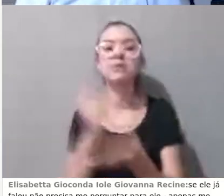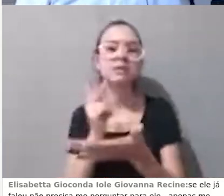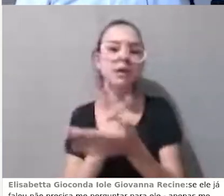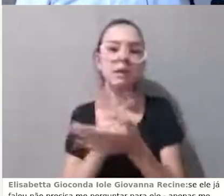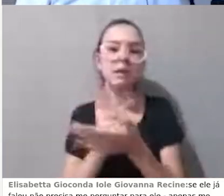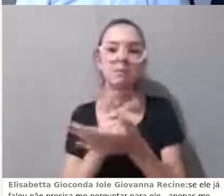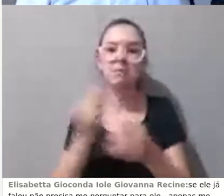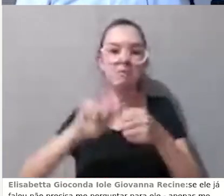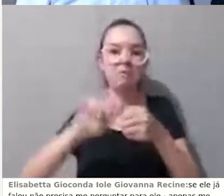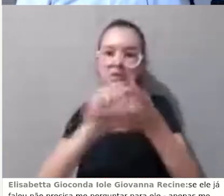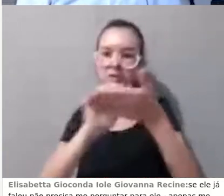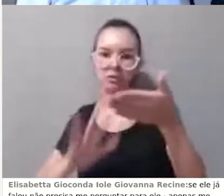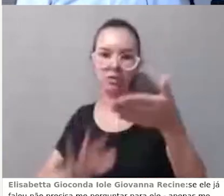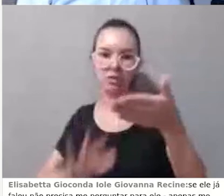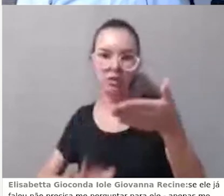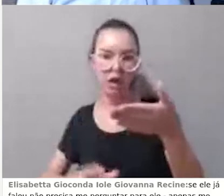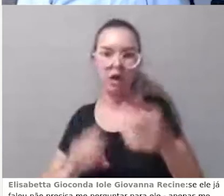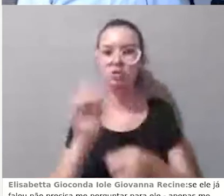abrir